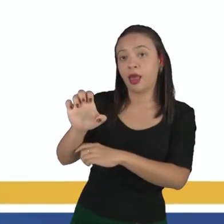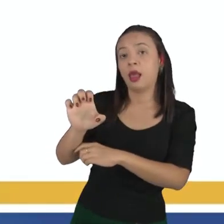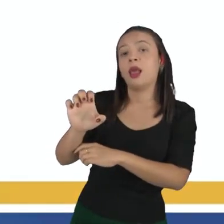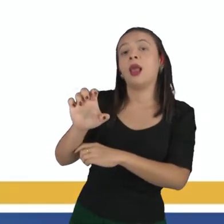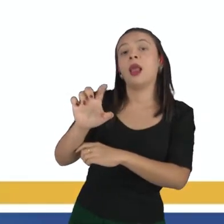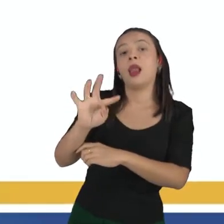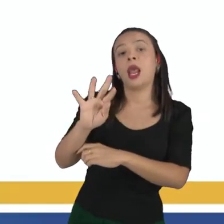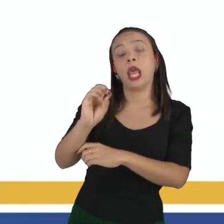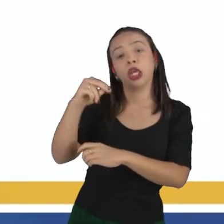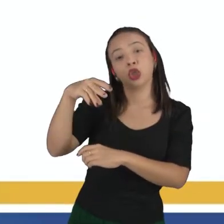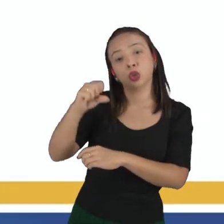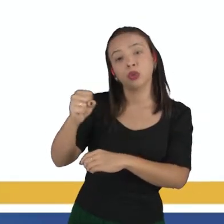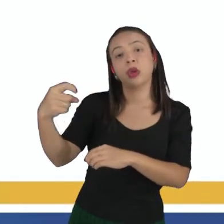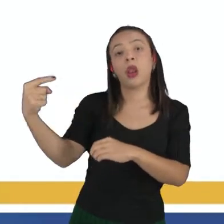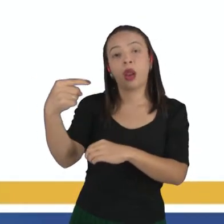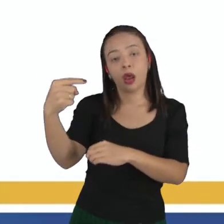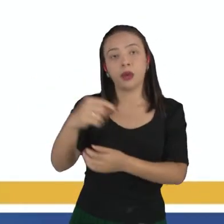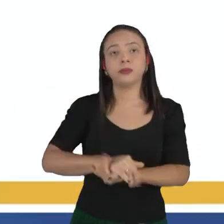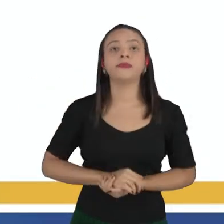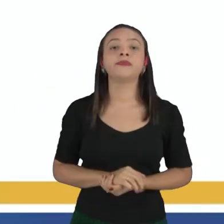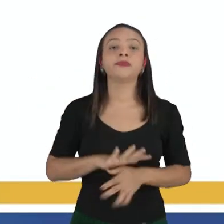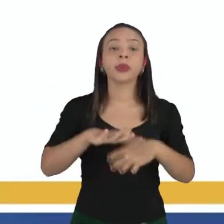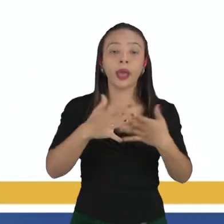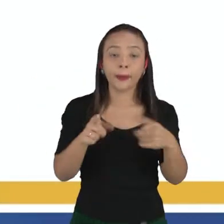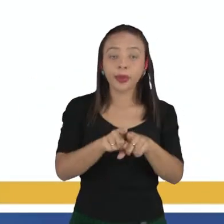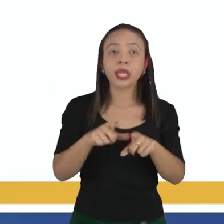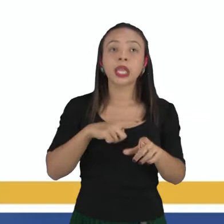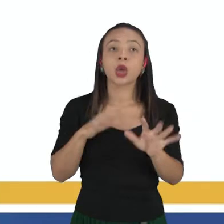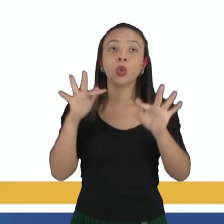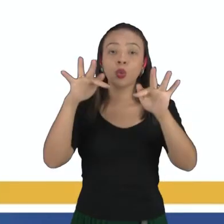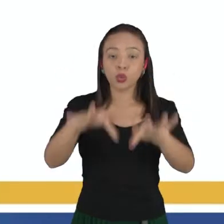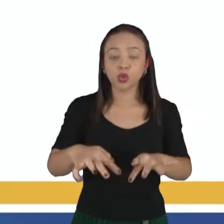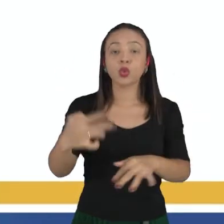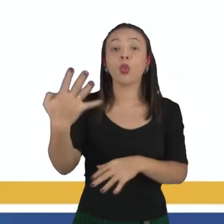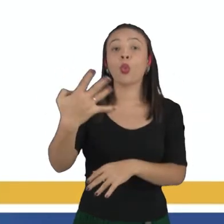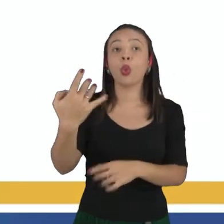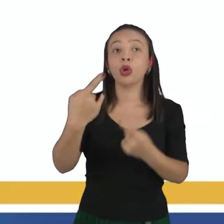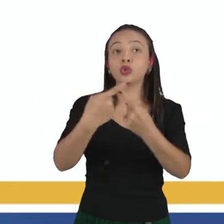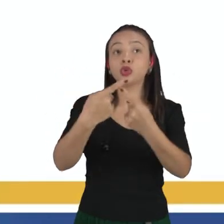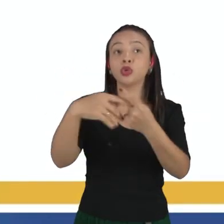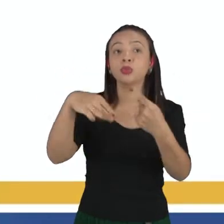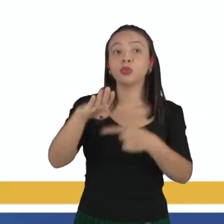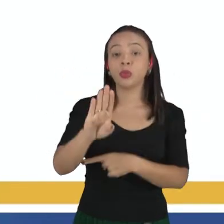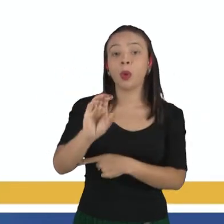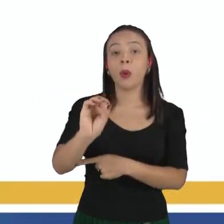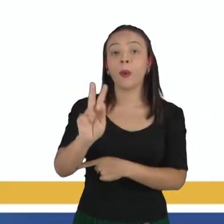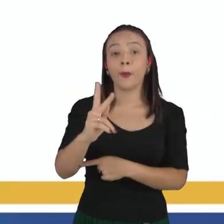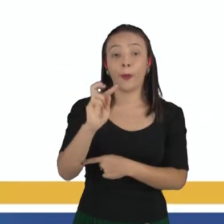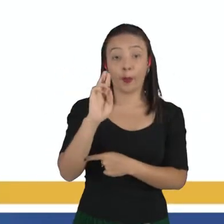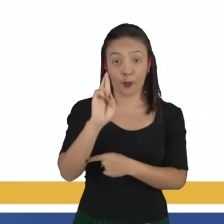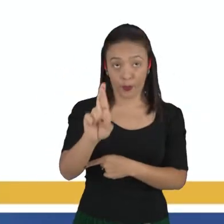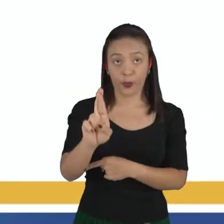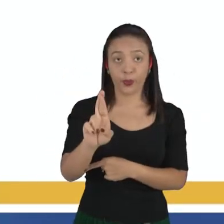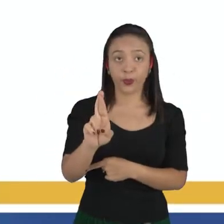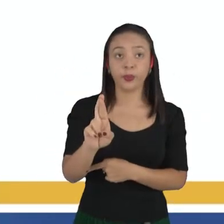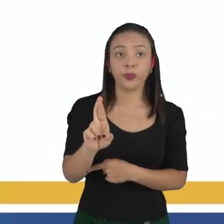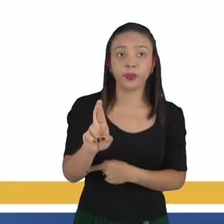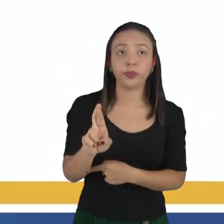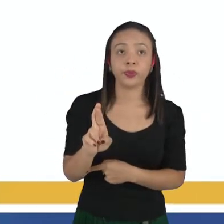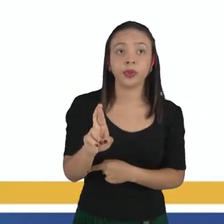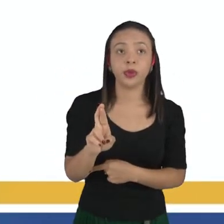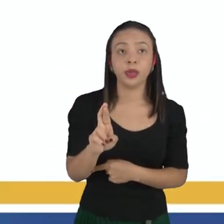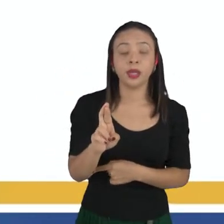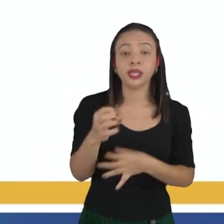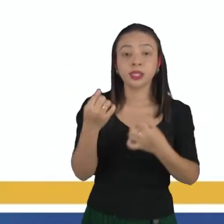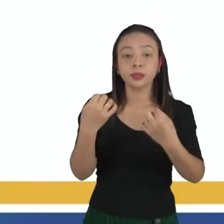Compondo essa estrutura do átomo. E por fim nós temos o quarto modelo atômico científico, que é o modelo atômico de Bohr,